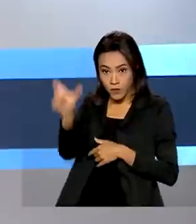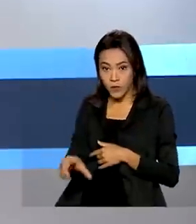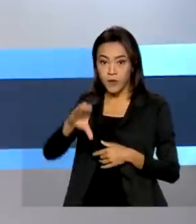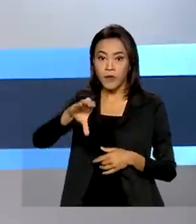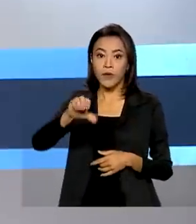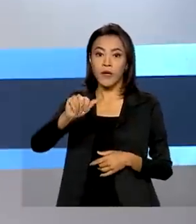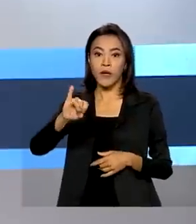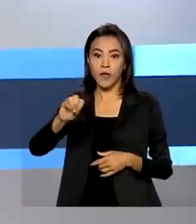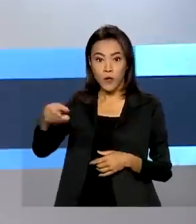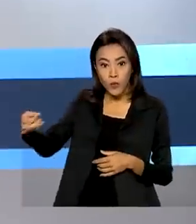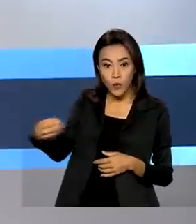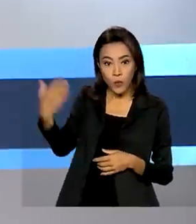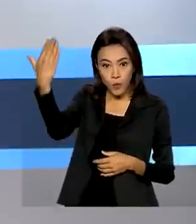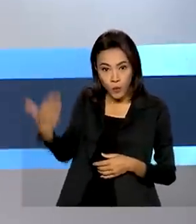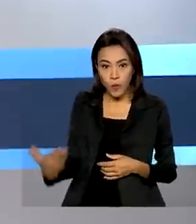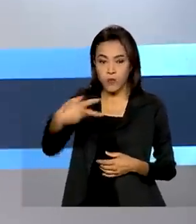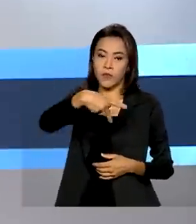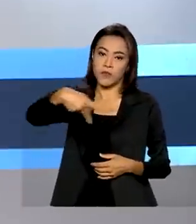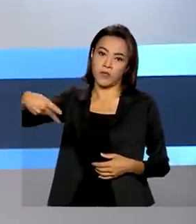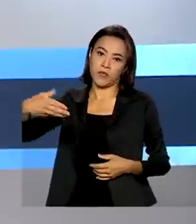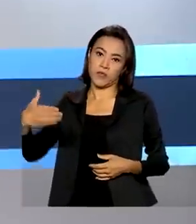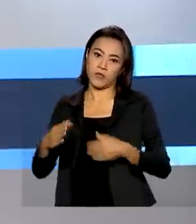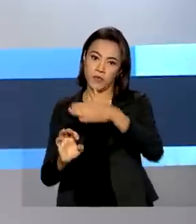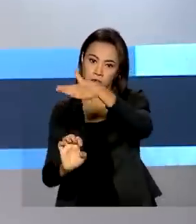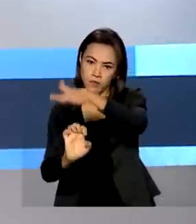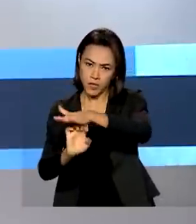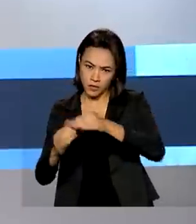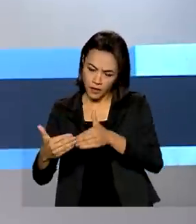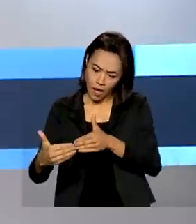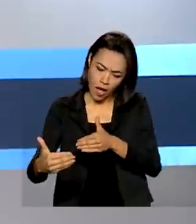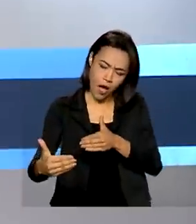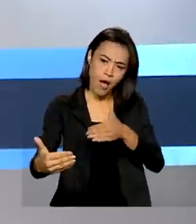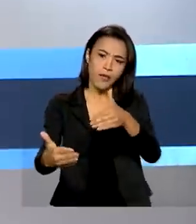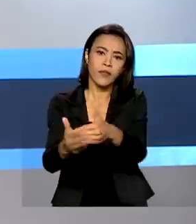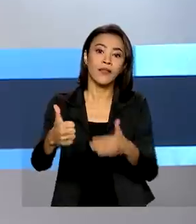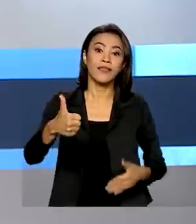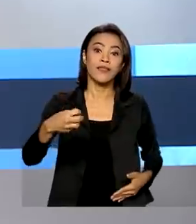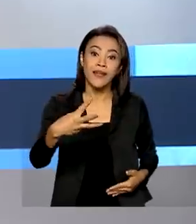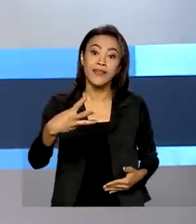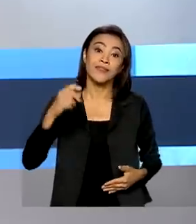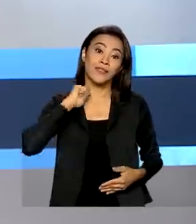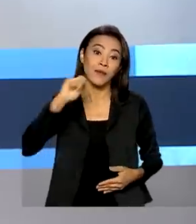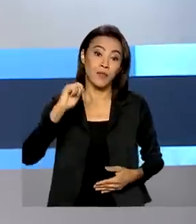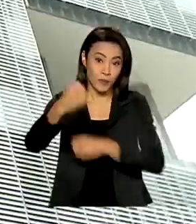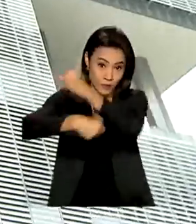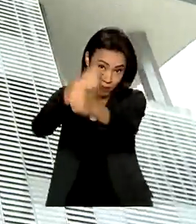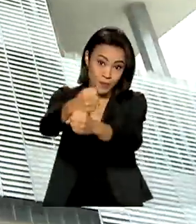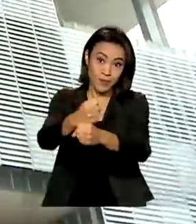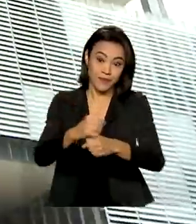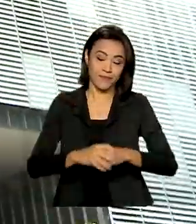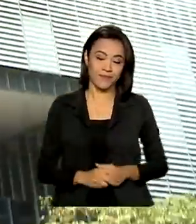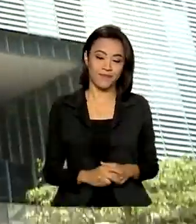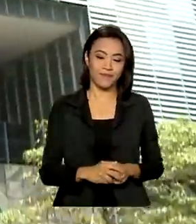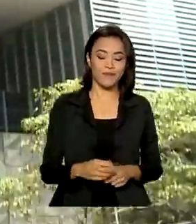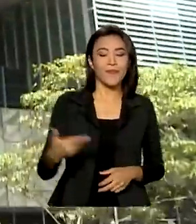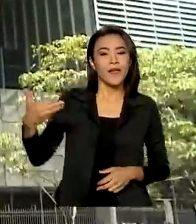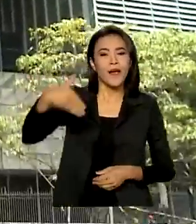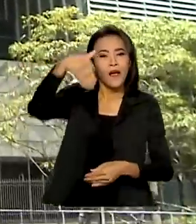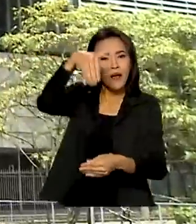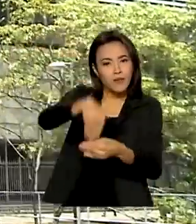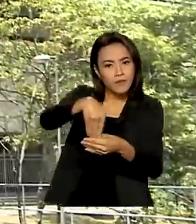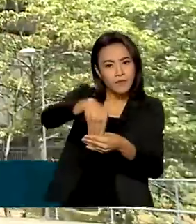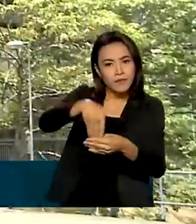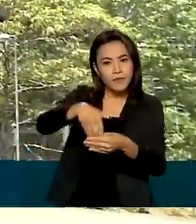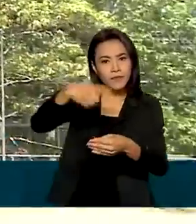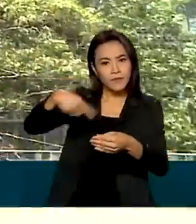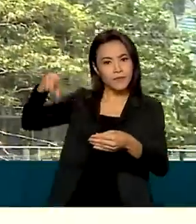novo presidente da companhia. Ele vai ficar à frente da empresa até 13 de abril do ano que vem. A eleição ocorreu